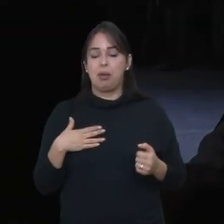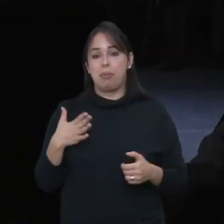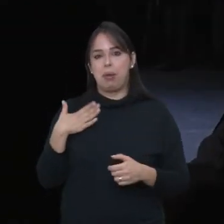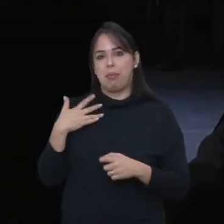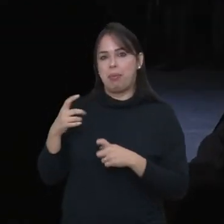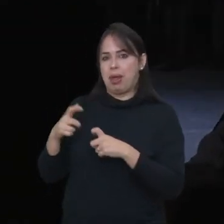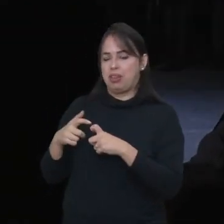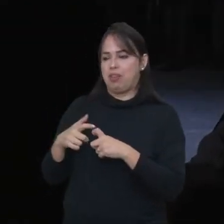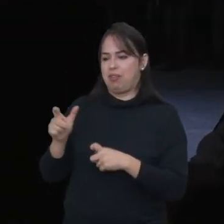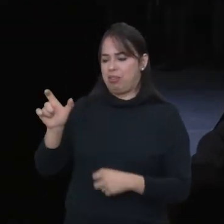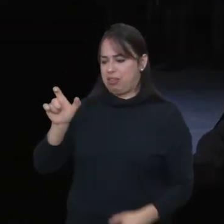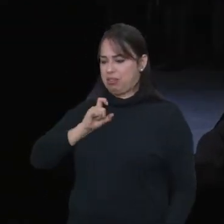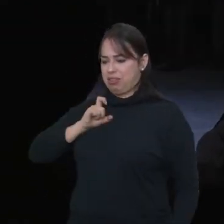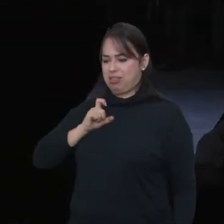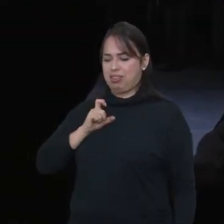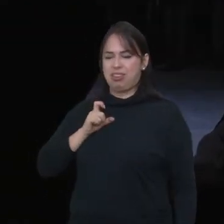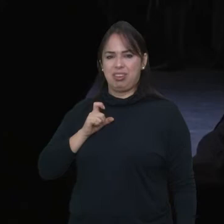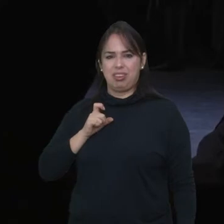Tipo o meu médico